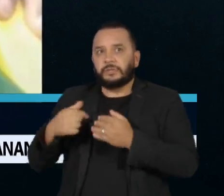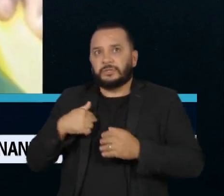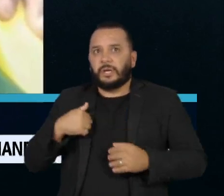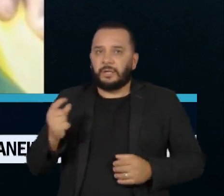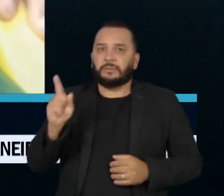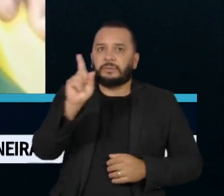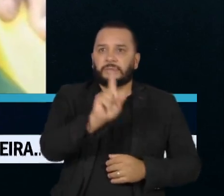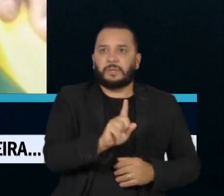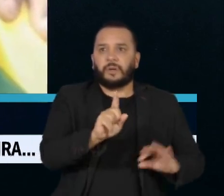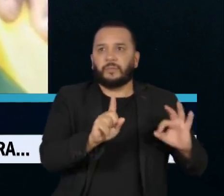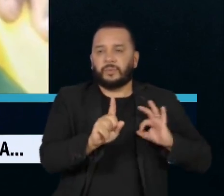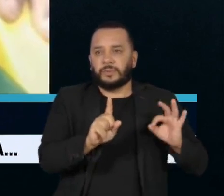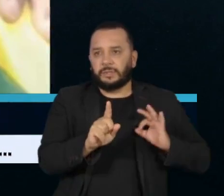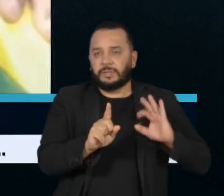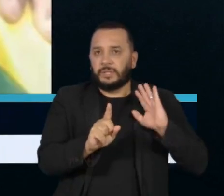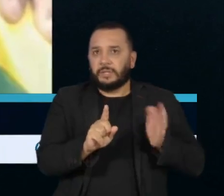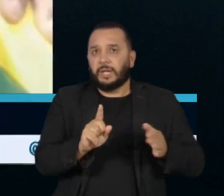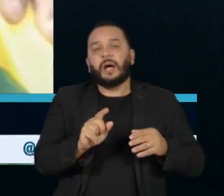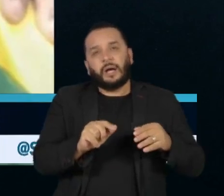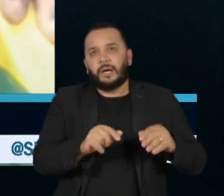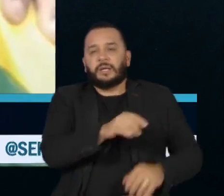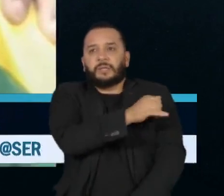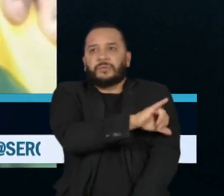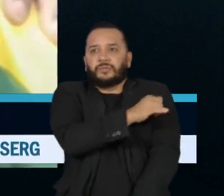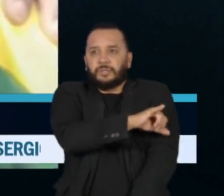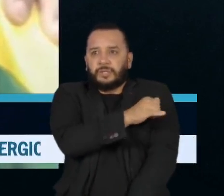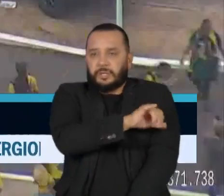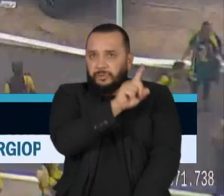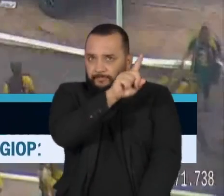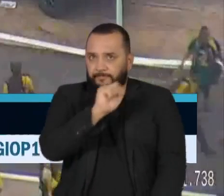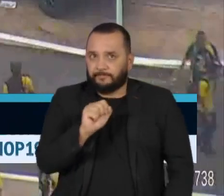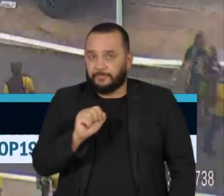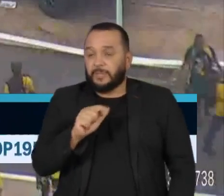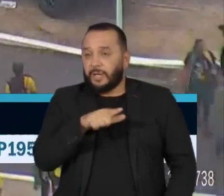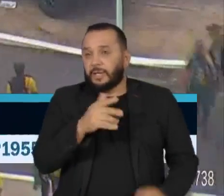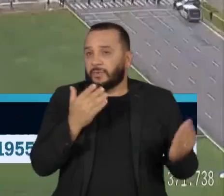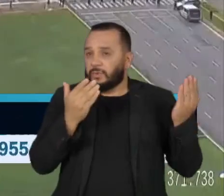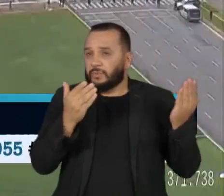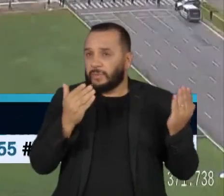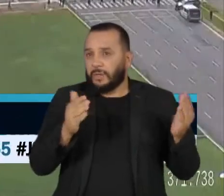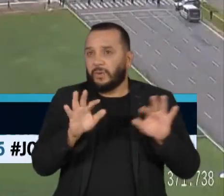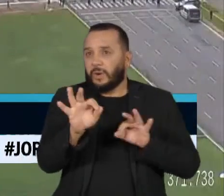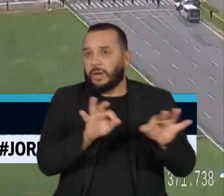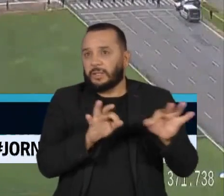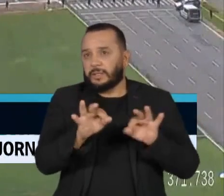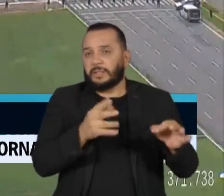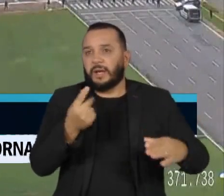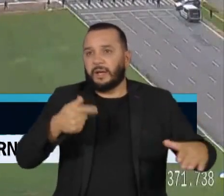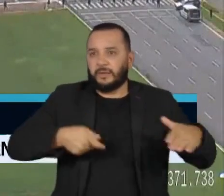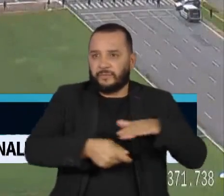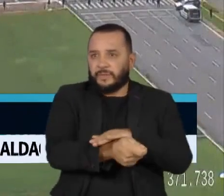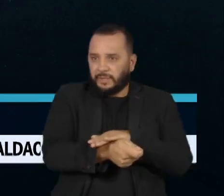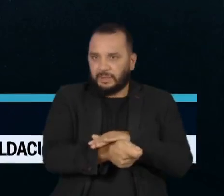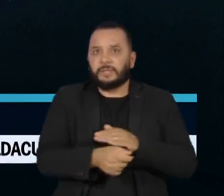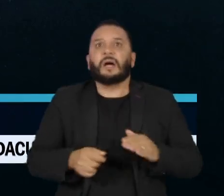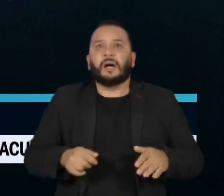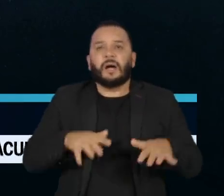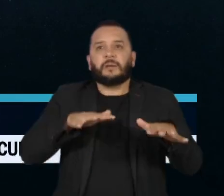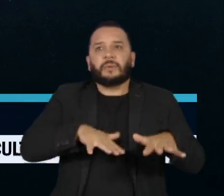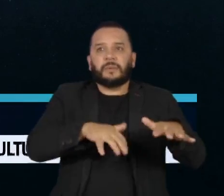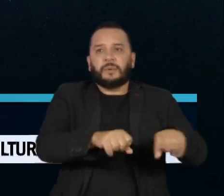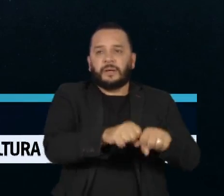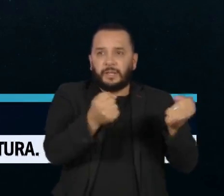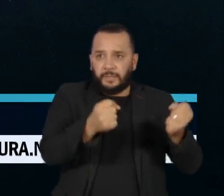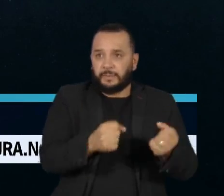polícia no norte do estado do Rio de Janeiro. Ela é suspeita de organizar e financiar os atos terroristas. Os